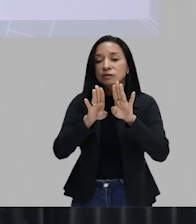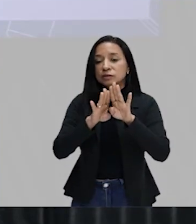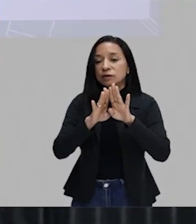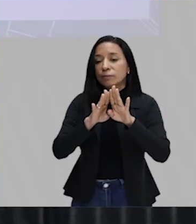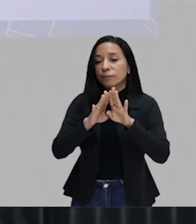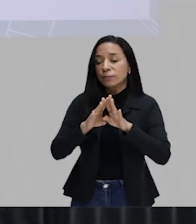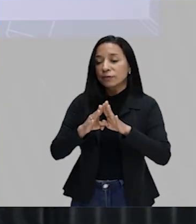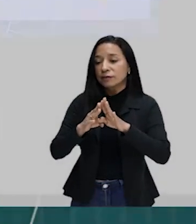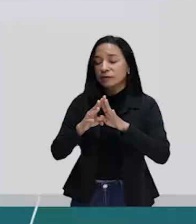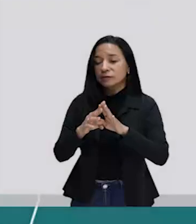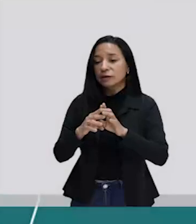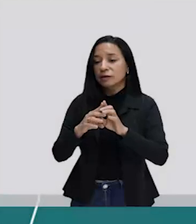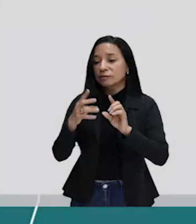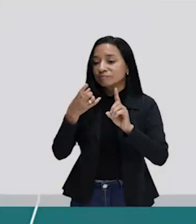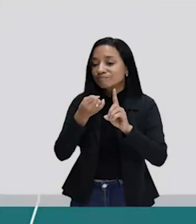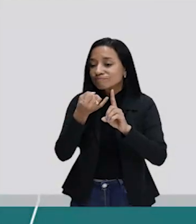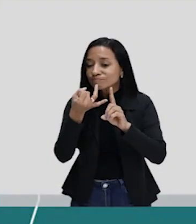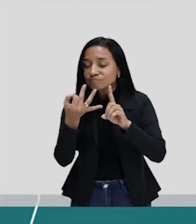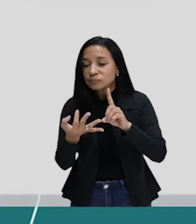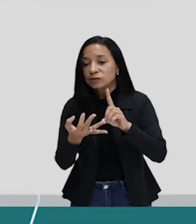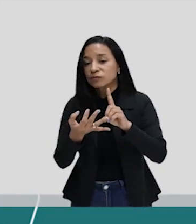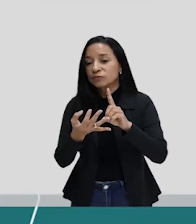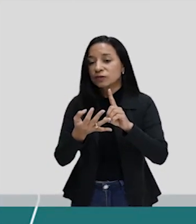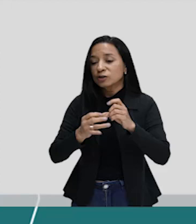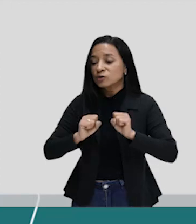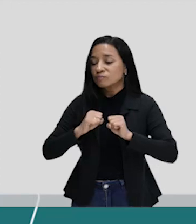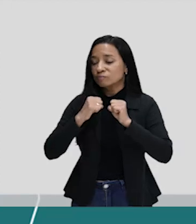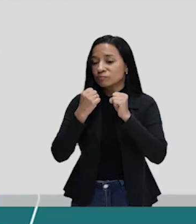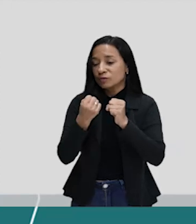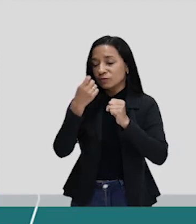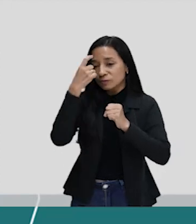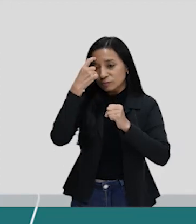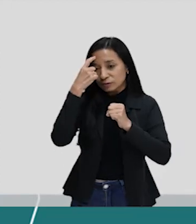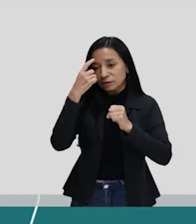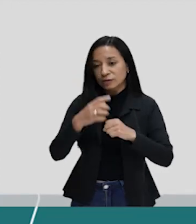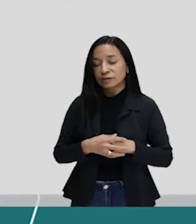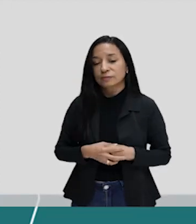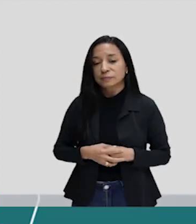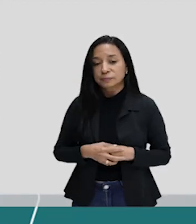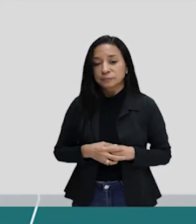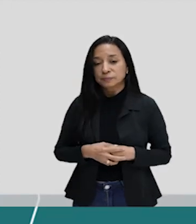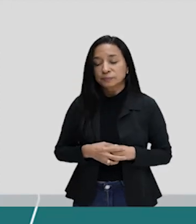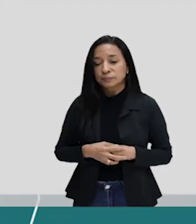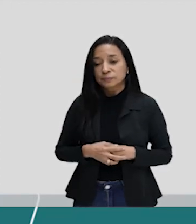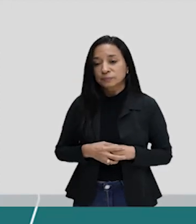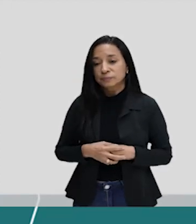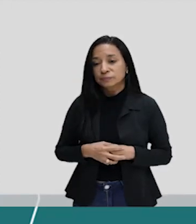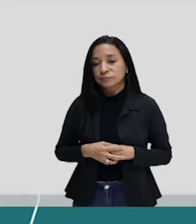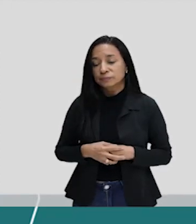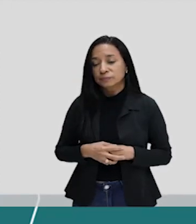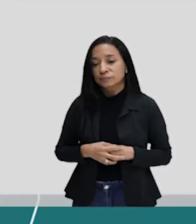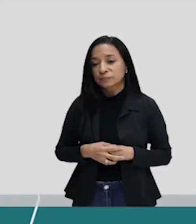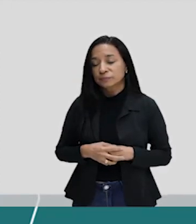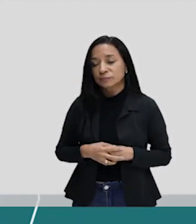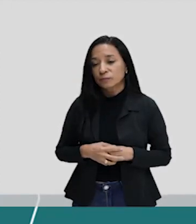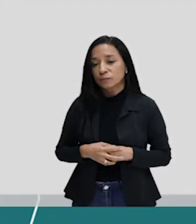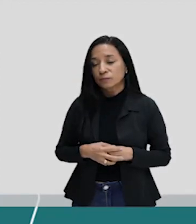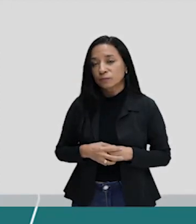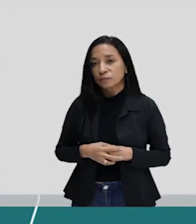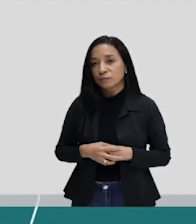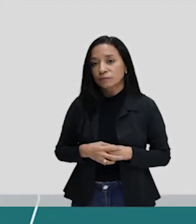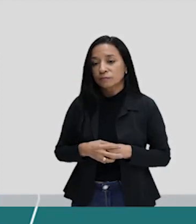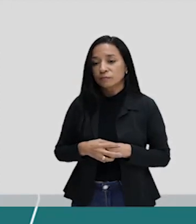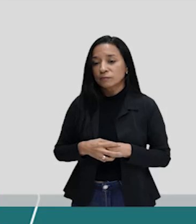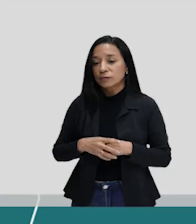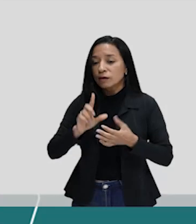uma ideia, assim como o texto dissertativo, ele está no mesmo gênero. Aliás, ele está na mesma tipologia, gênero não, gênero